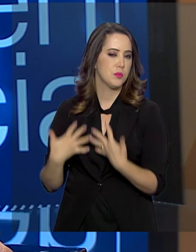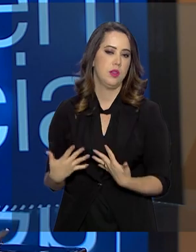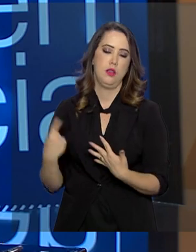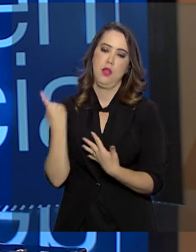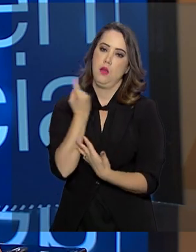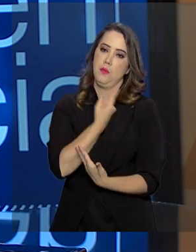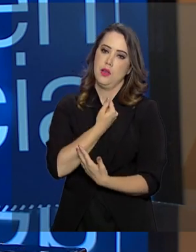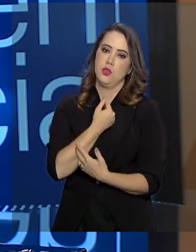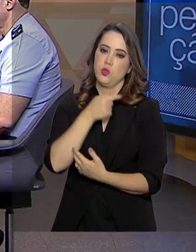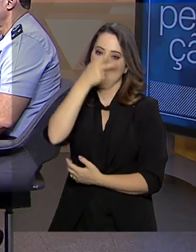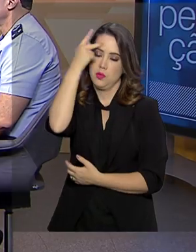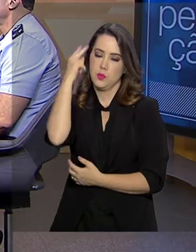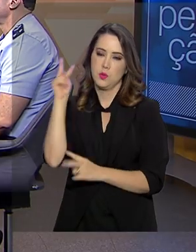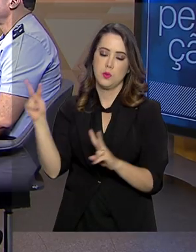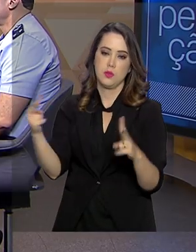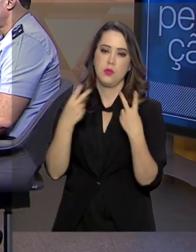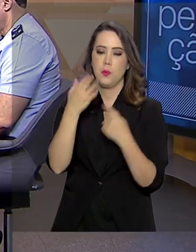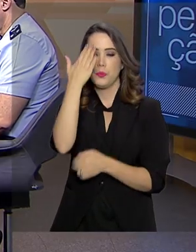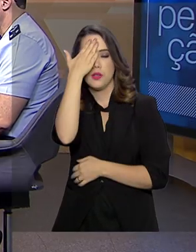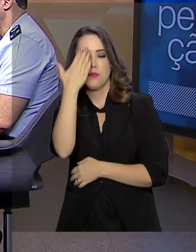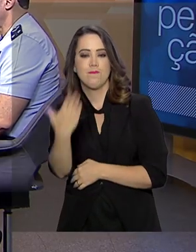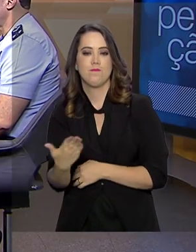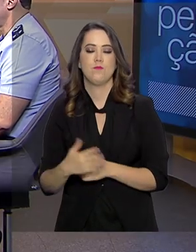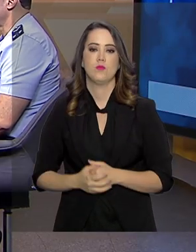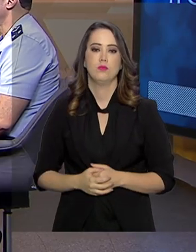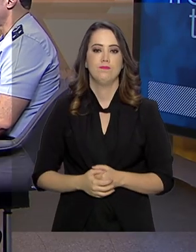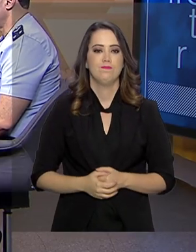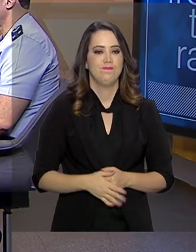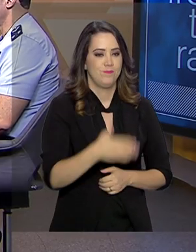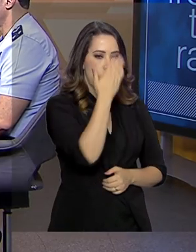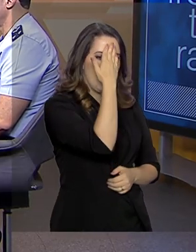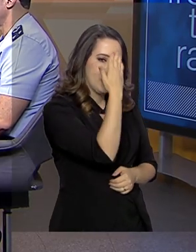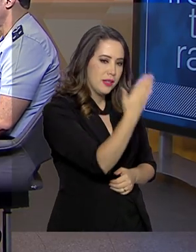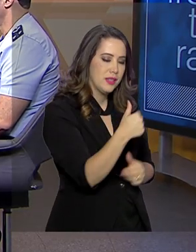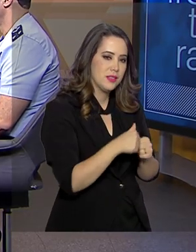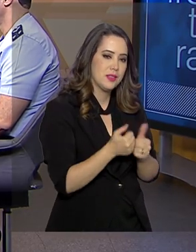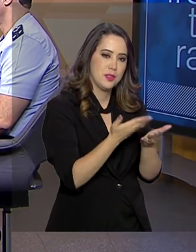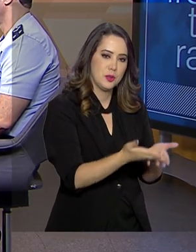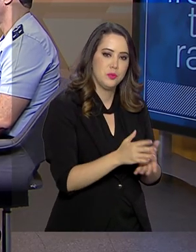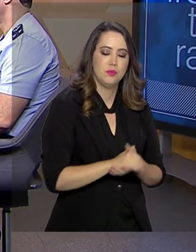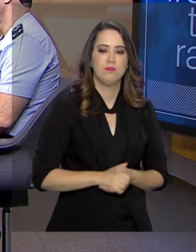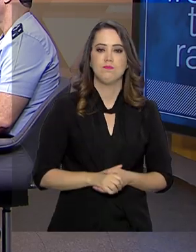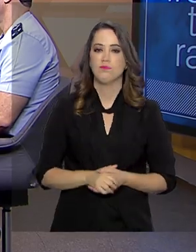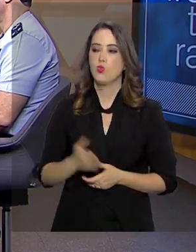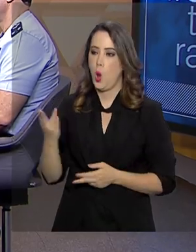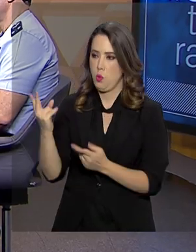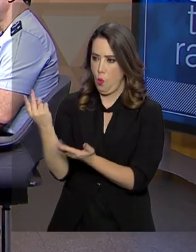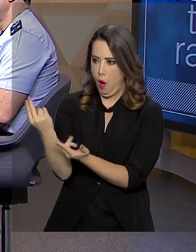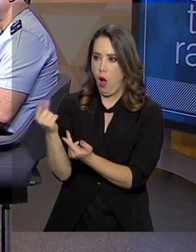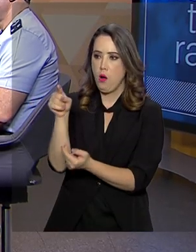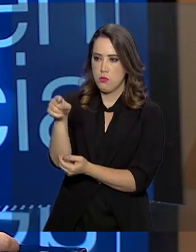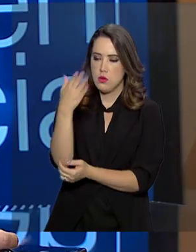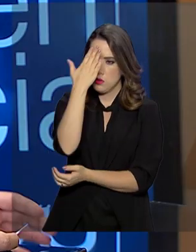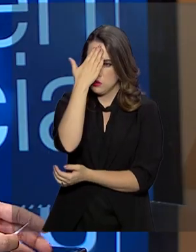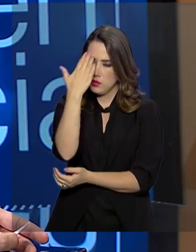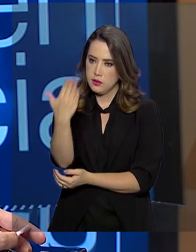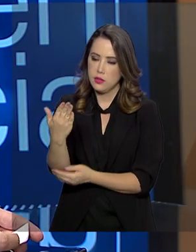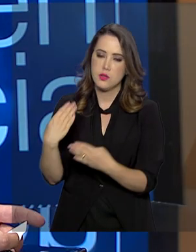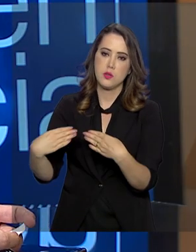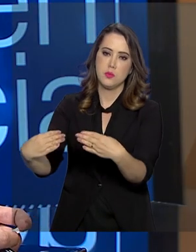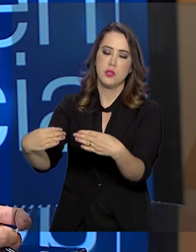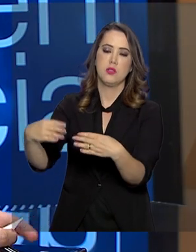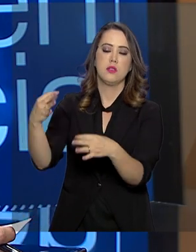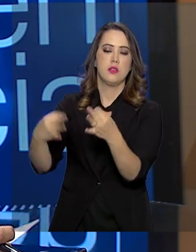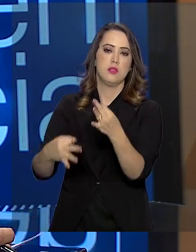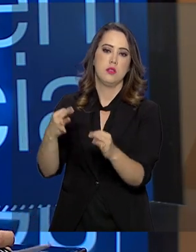ao nosso telespectador. Muito obrigado. Muito obrigado, Paulo. Foi um prazer estar aqui com os senhores. Eduardo, a mesma coisa em relação ao Ministério da Justiça e